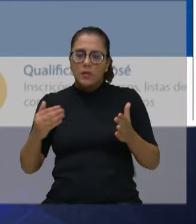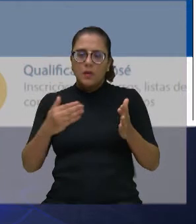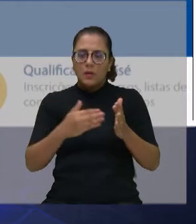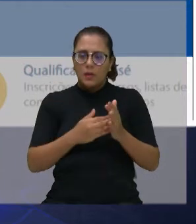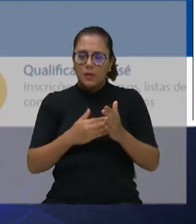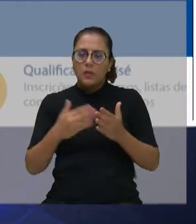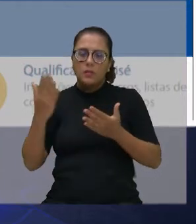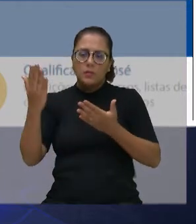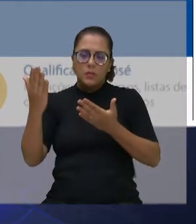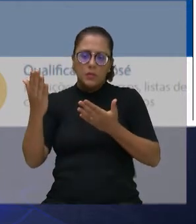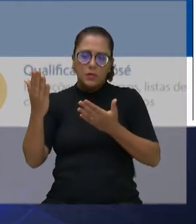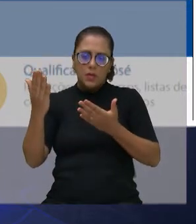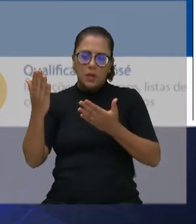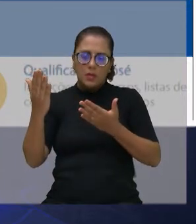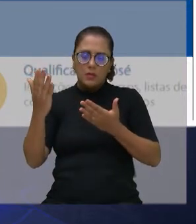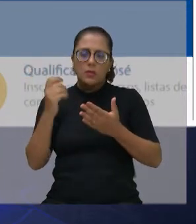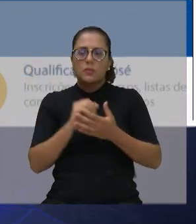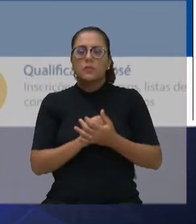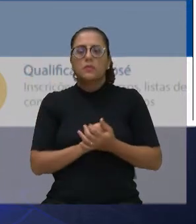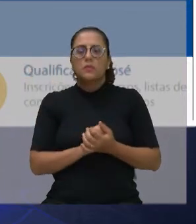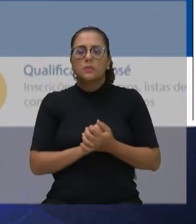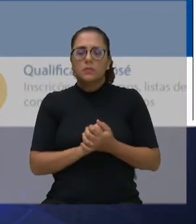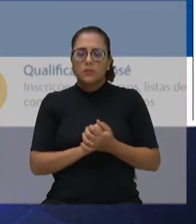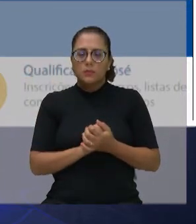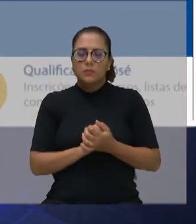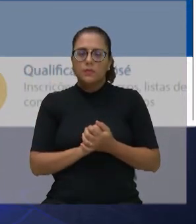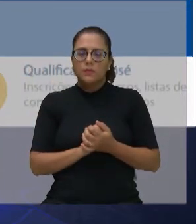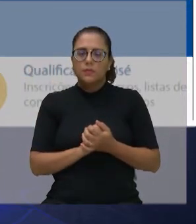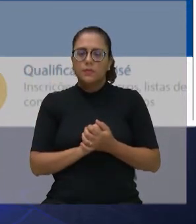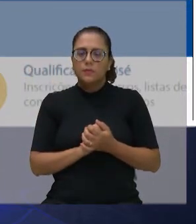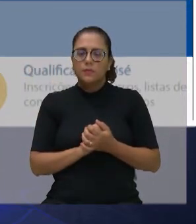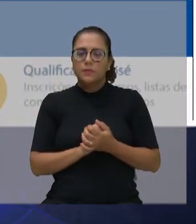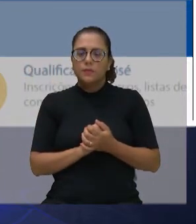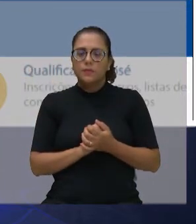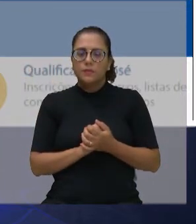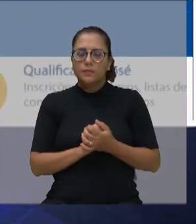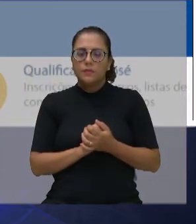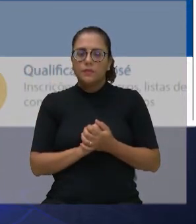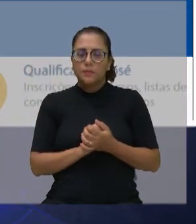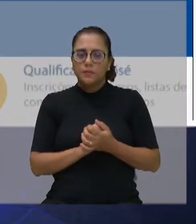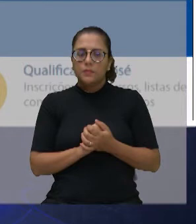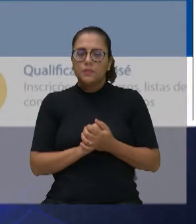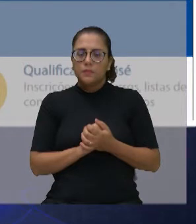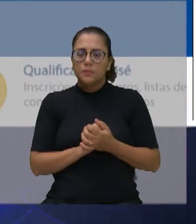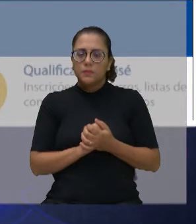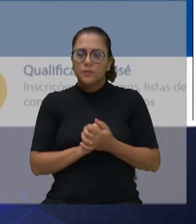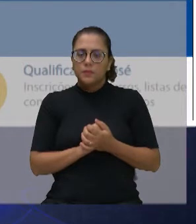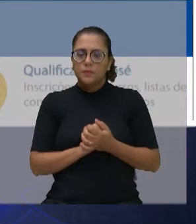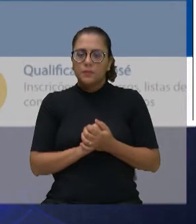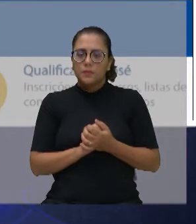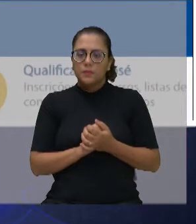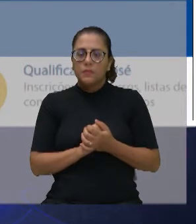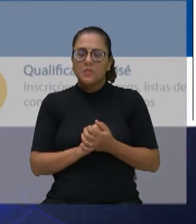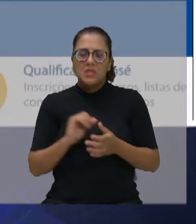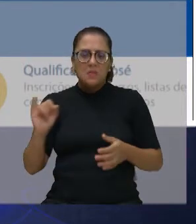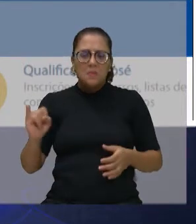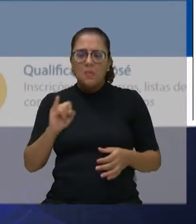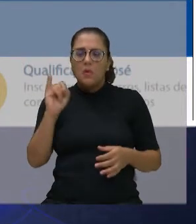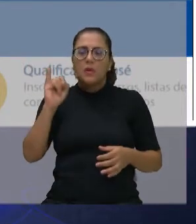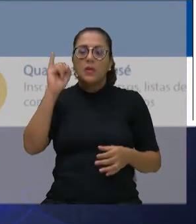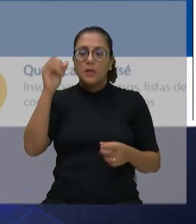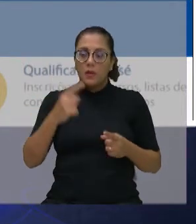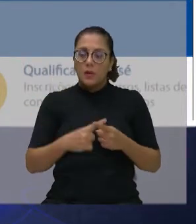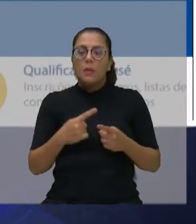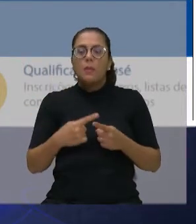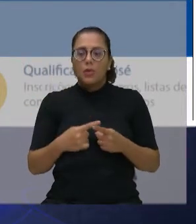e vai até dia 11 de março e do cuidado com o idoso até 11 de março também. Então, eu acho muito importante que é um mercado